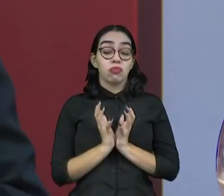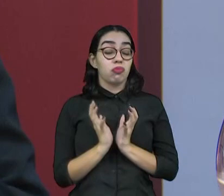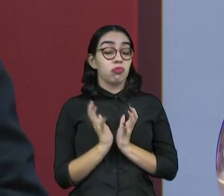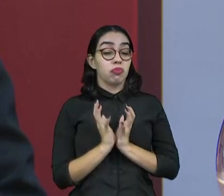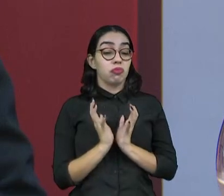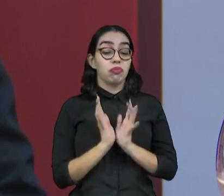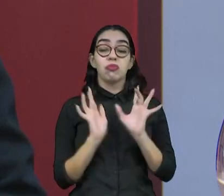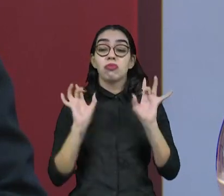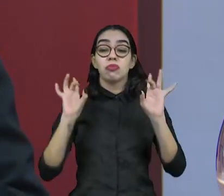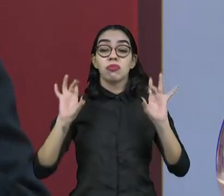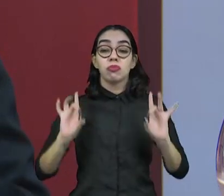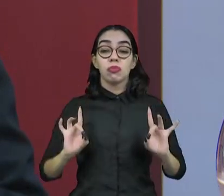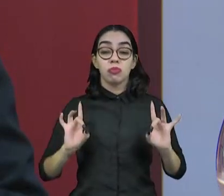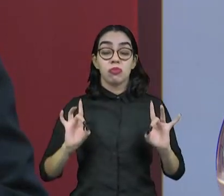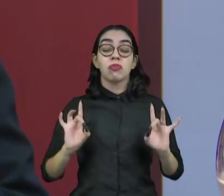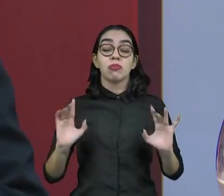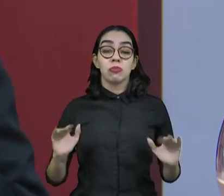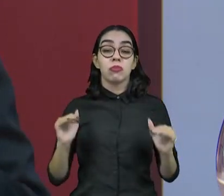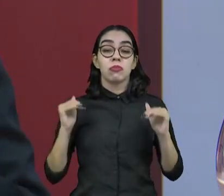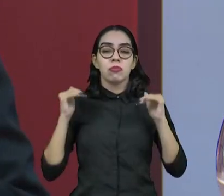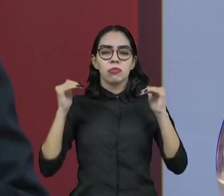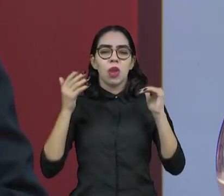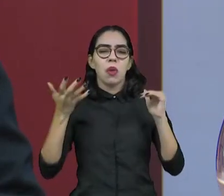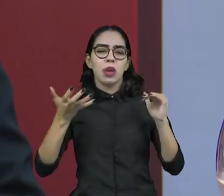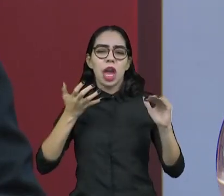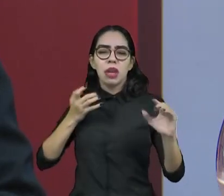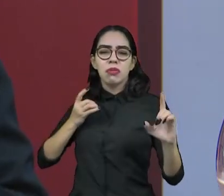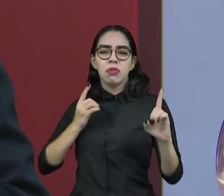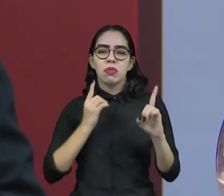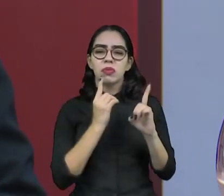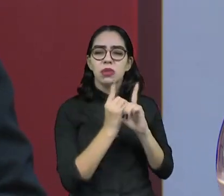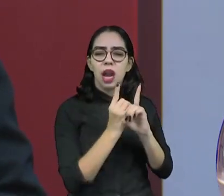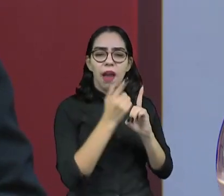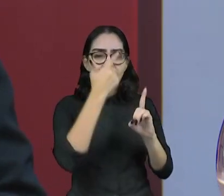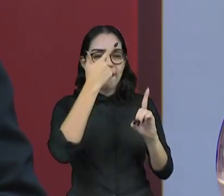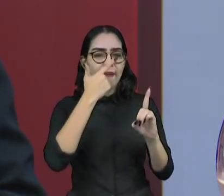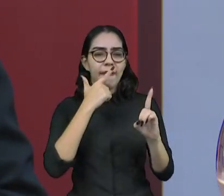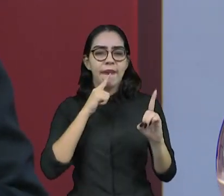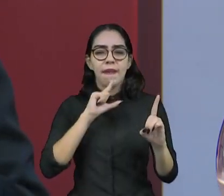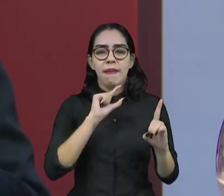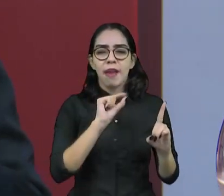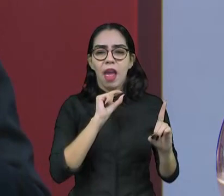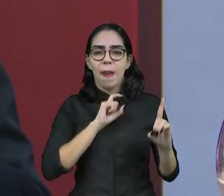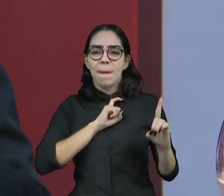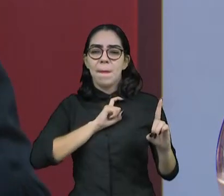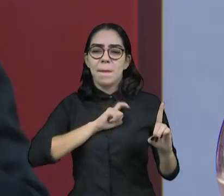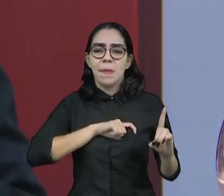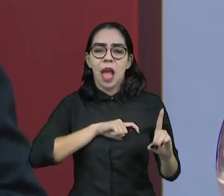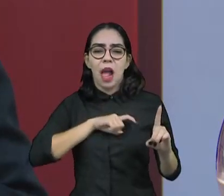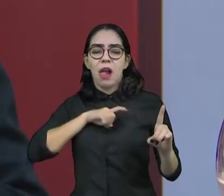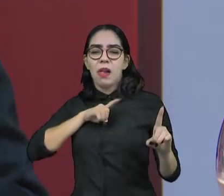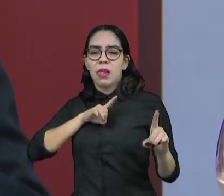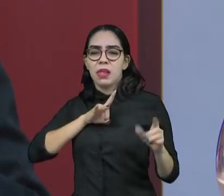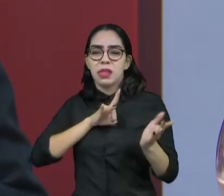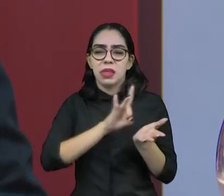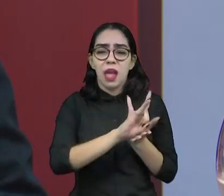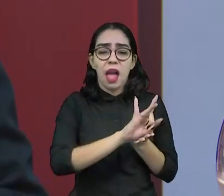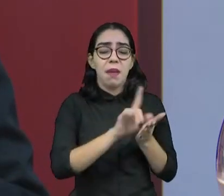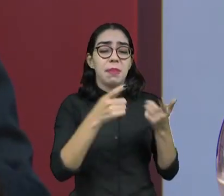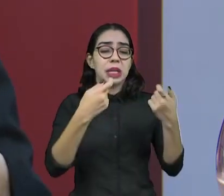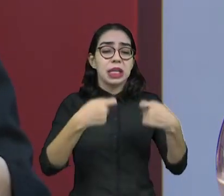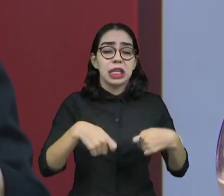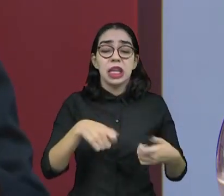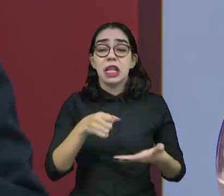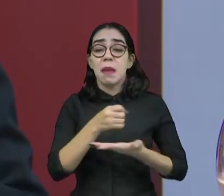é essa tentativa, né? De encontrar o inimigo, de reforçar a base eleitoral, né? De que nós precisamos de pessoas